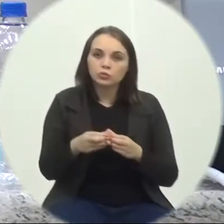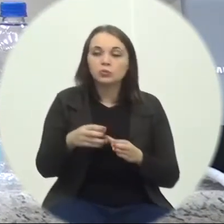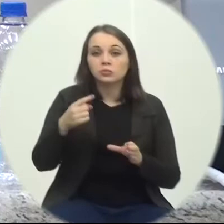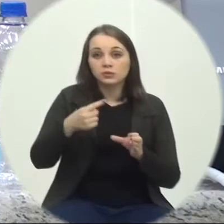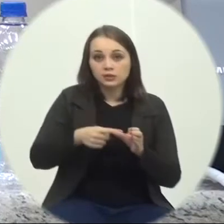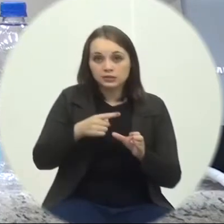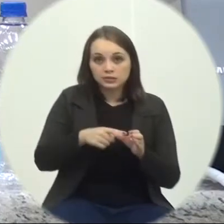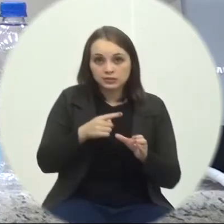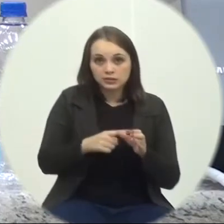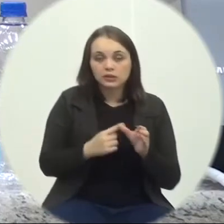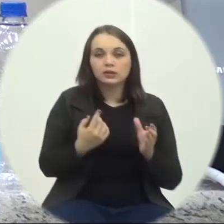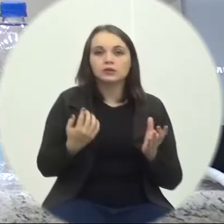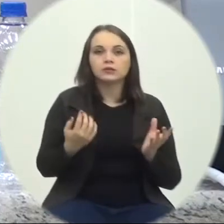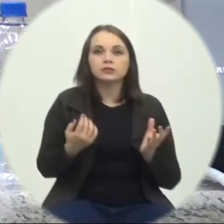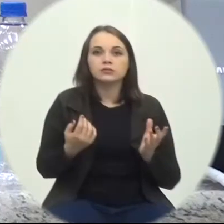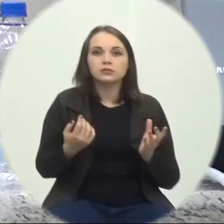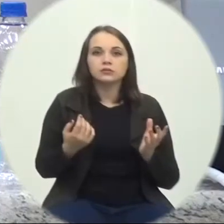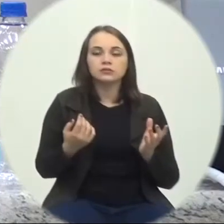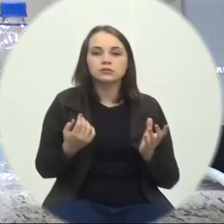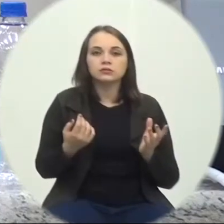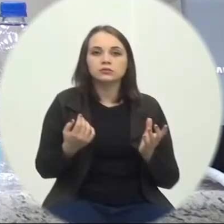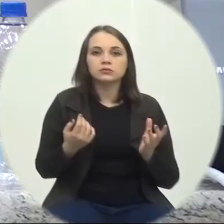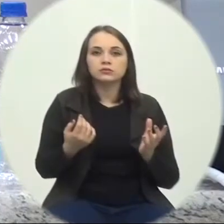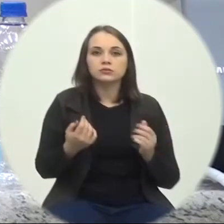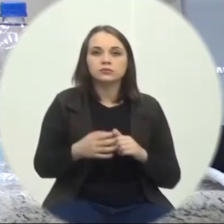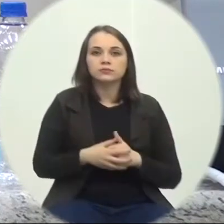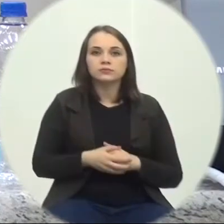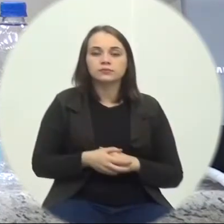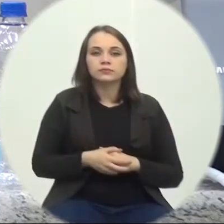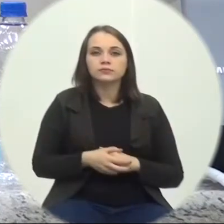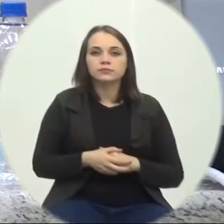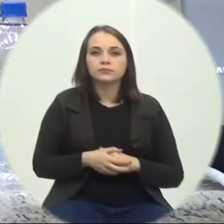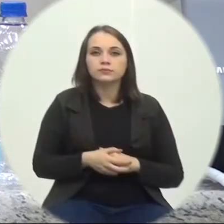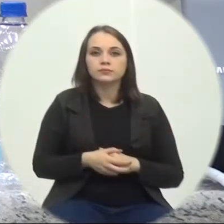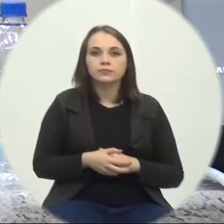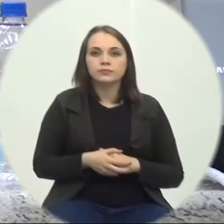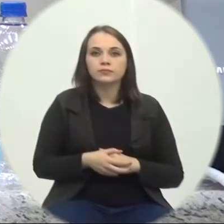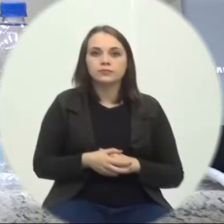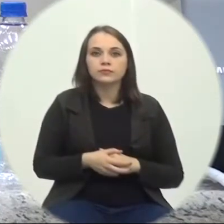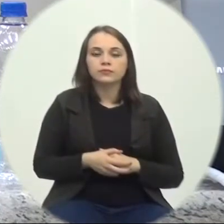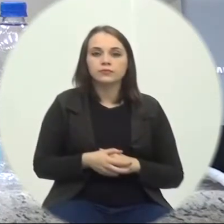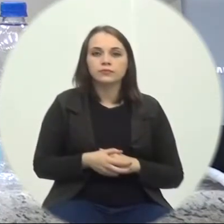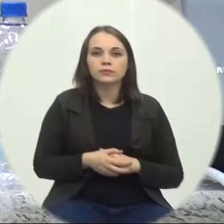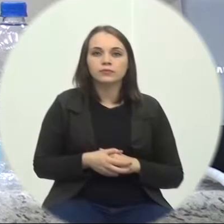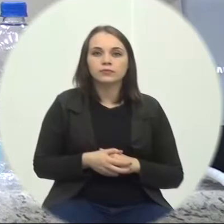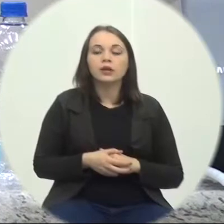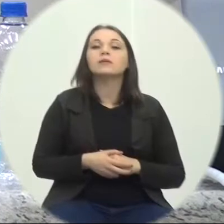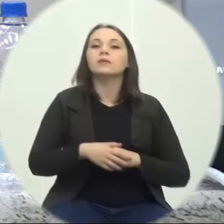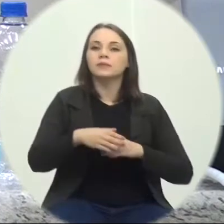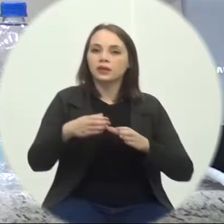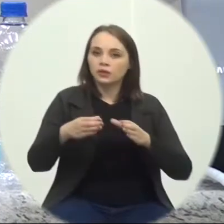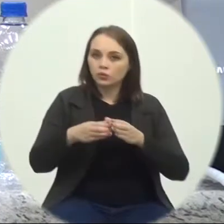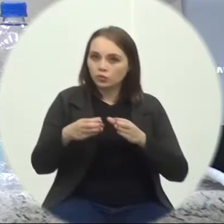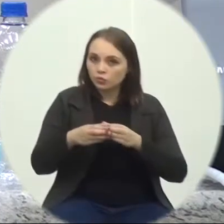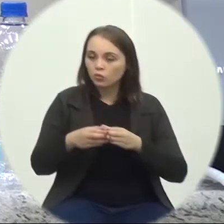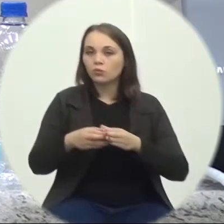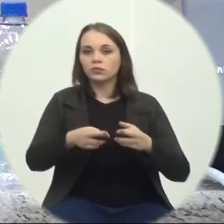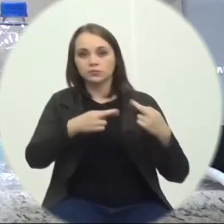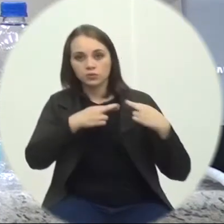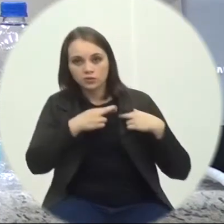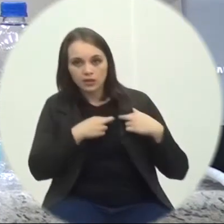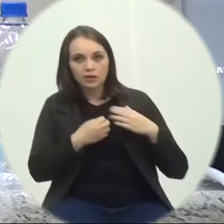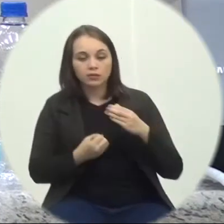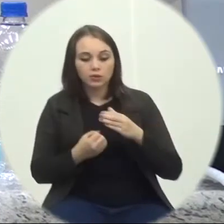Proividência Conforme solicitação Dos moradores A construção De uma lombada Na avenida